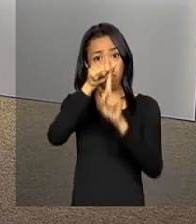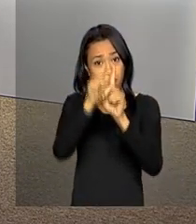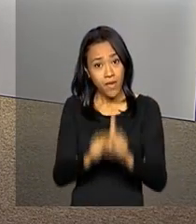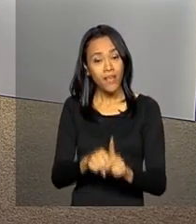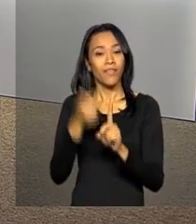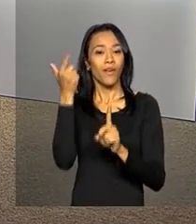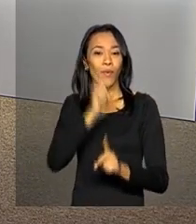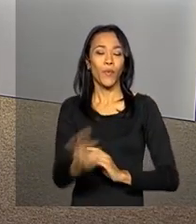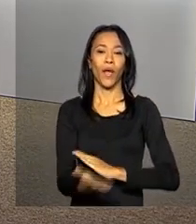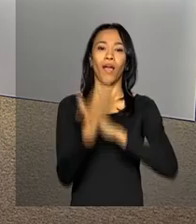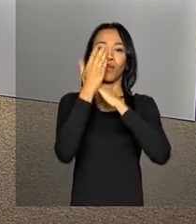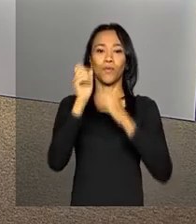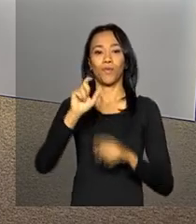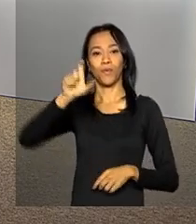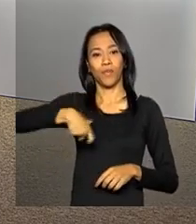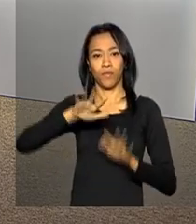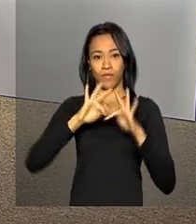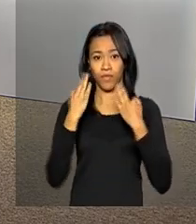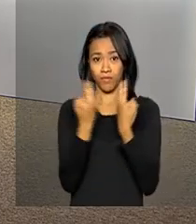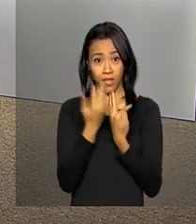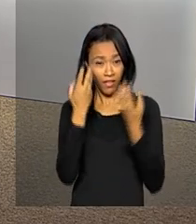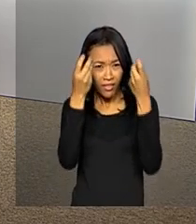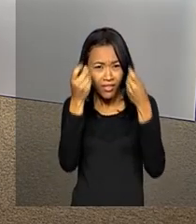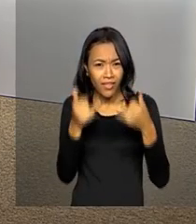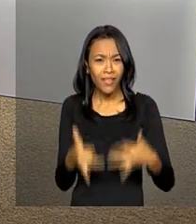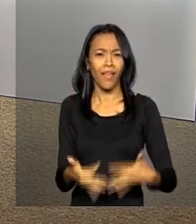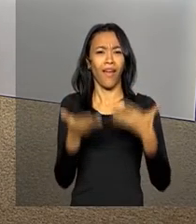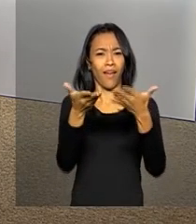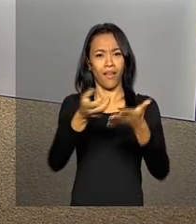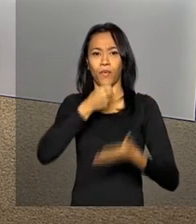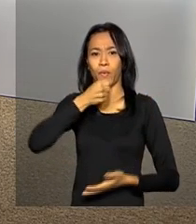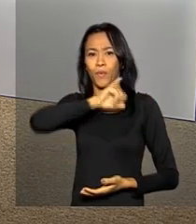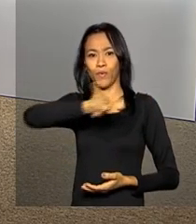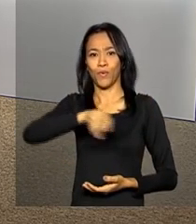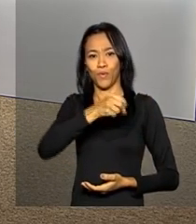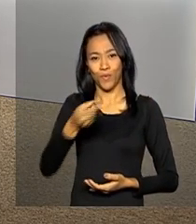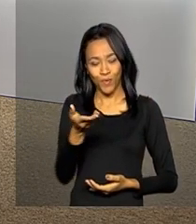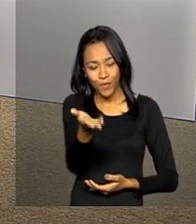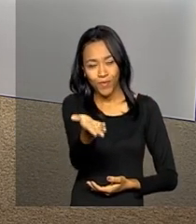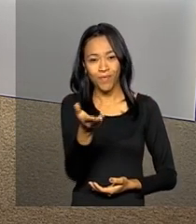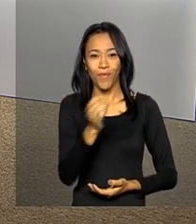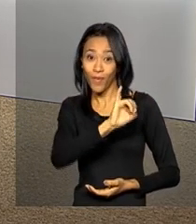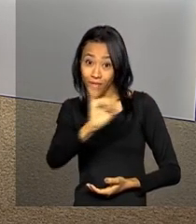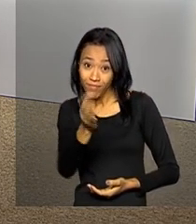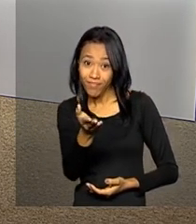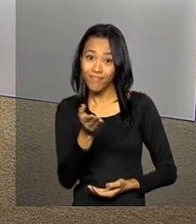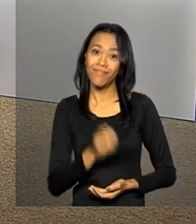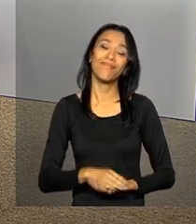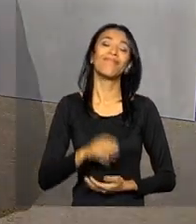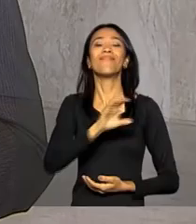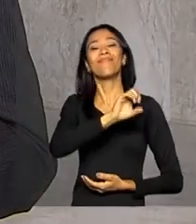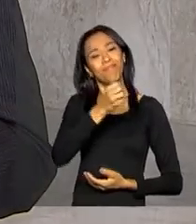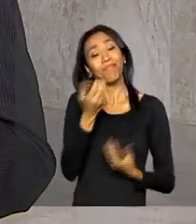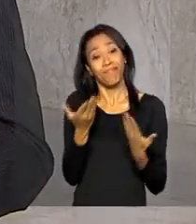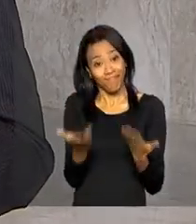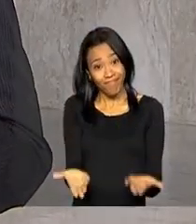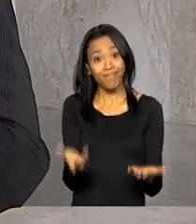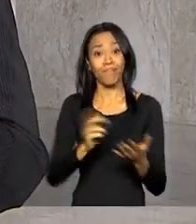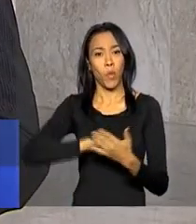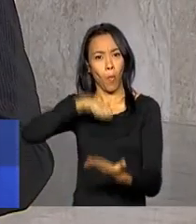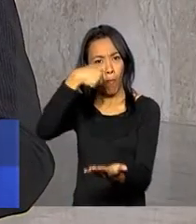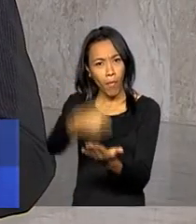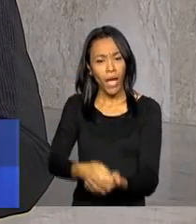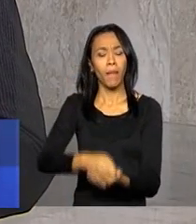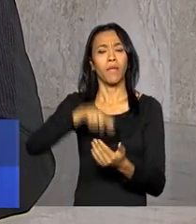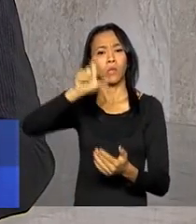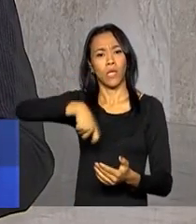programa Bolsa Família. Vamos saber os detalhes com o repórter João Pedro Neto. Oi, João. Oi, Daniele. Pois é, o pagamento